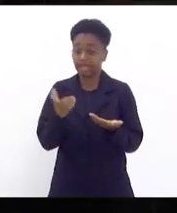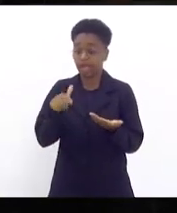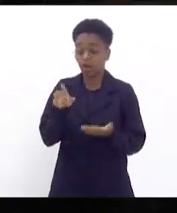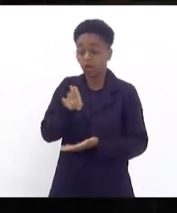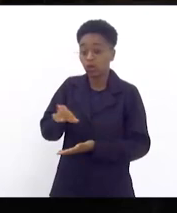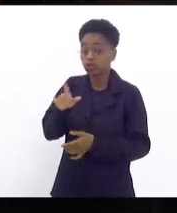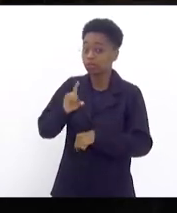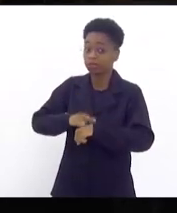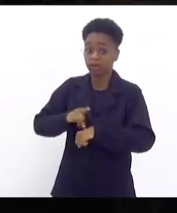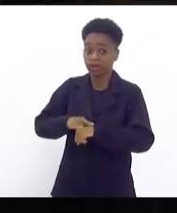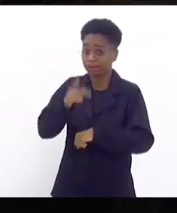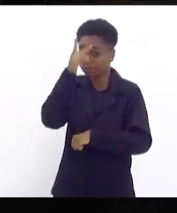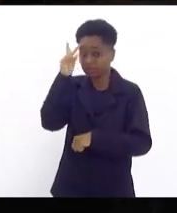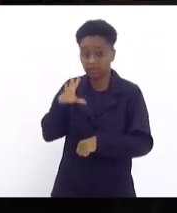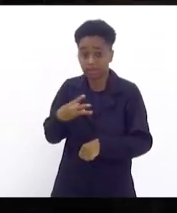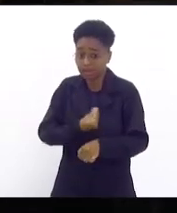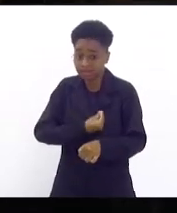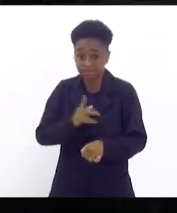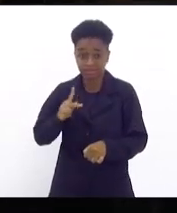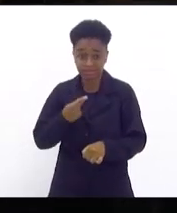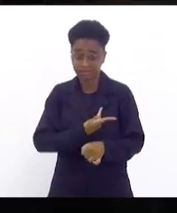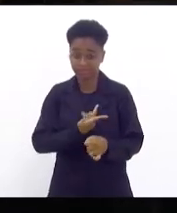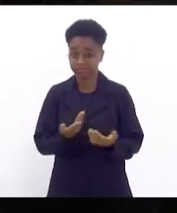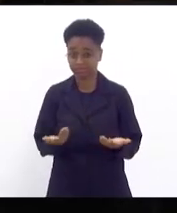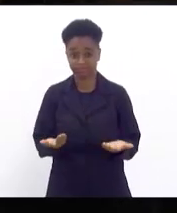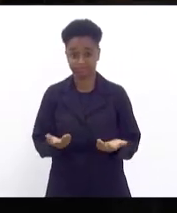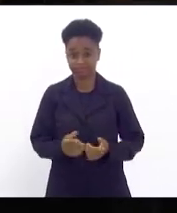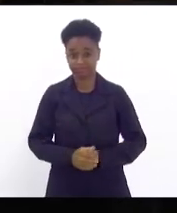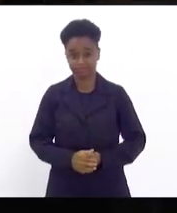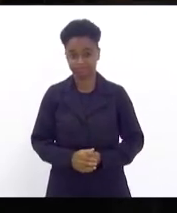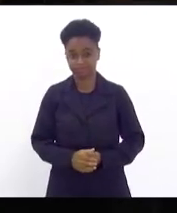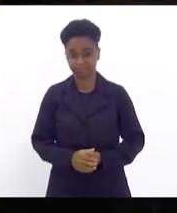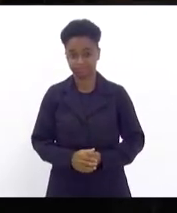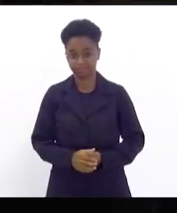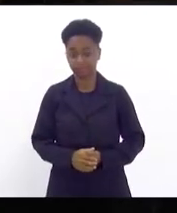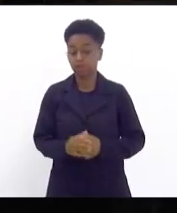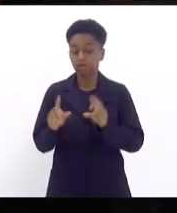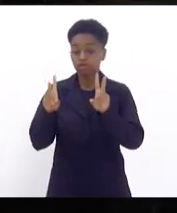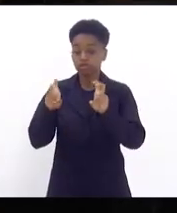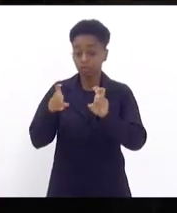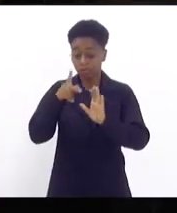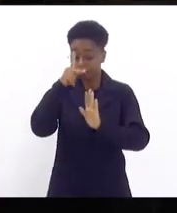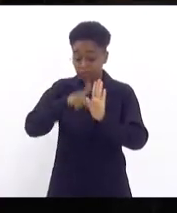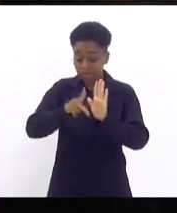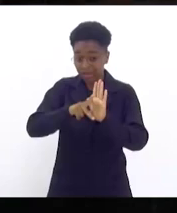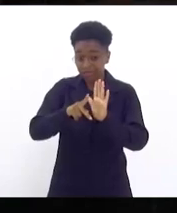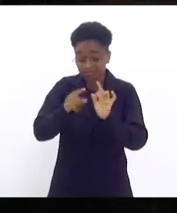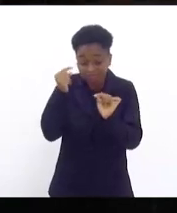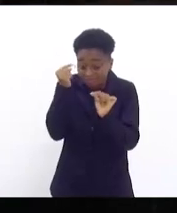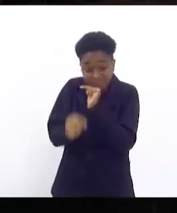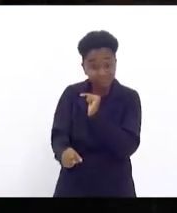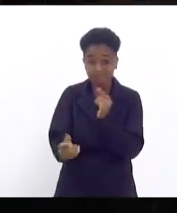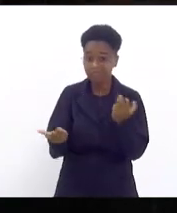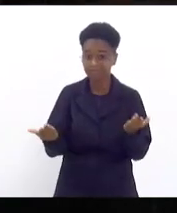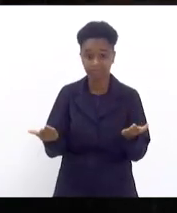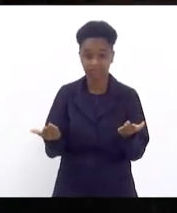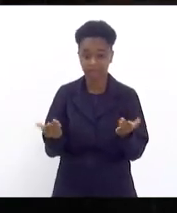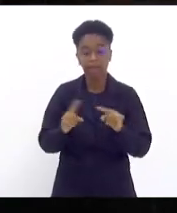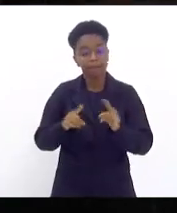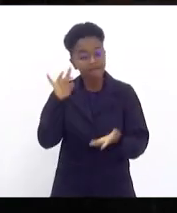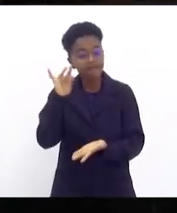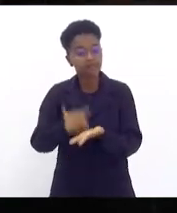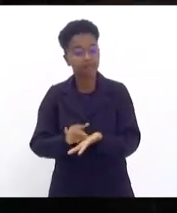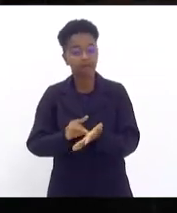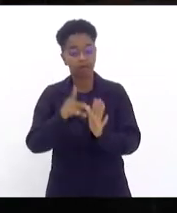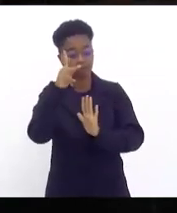do banheiro por pessoas transexuais e travestis. Sobre o que o projeto não tratava. Na realidade, o